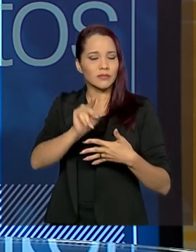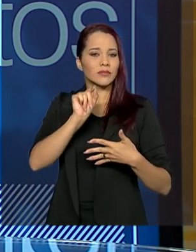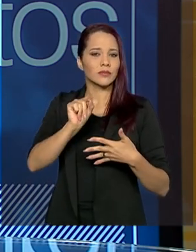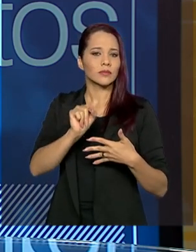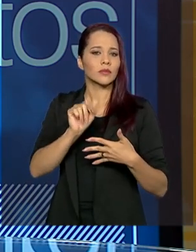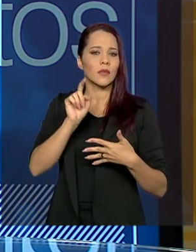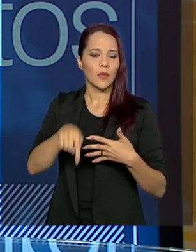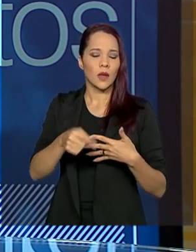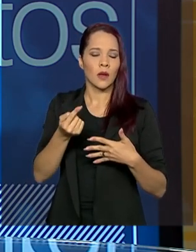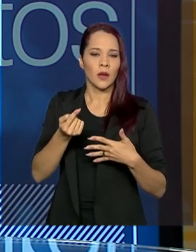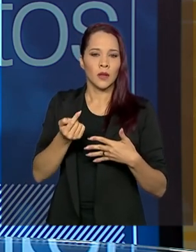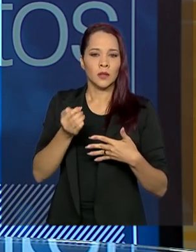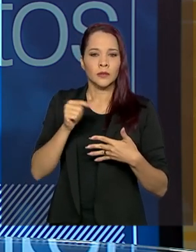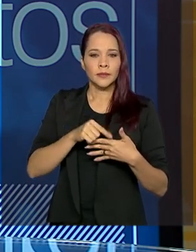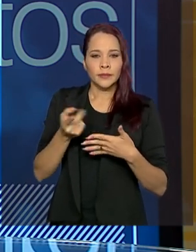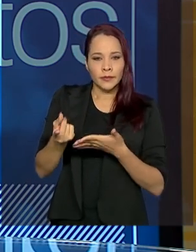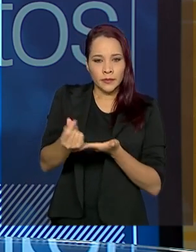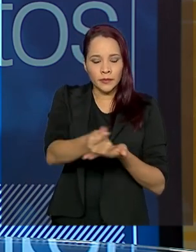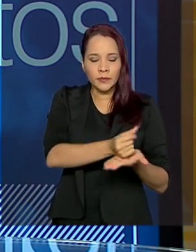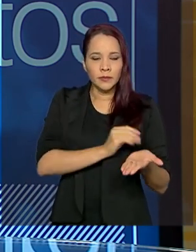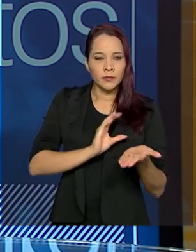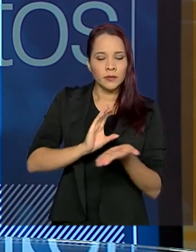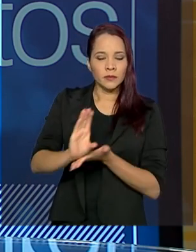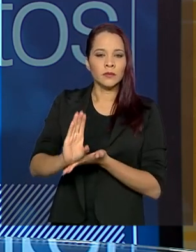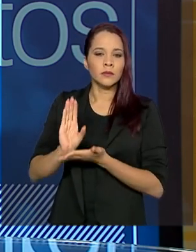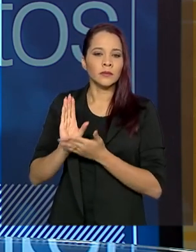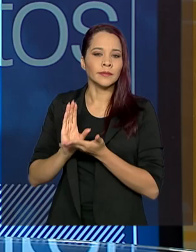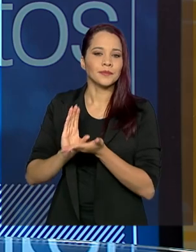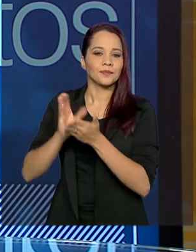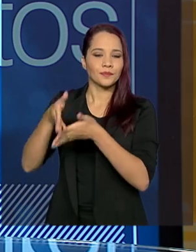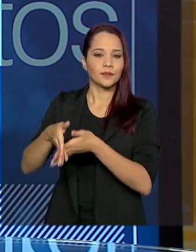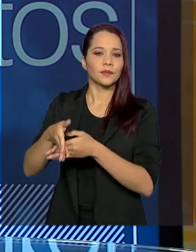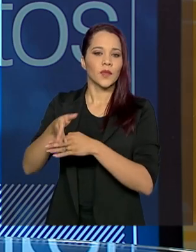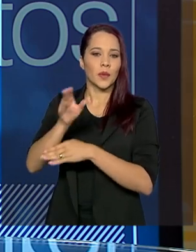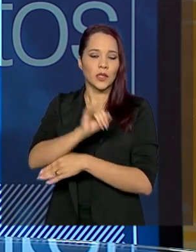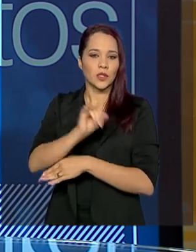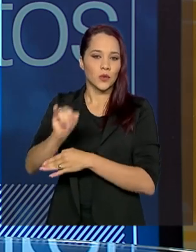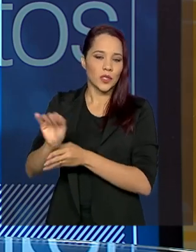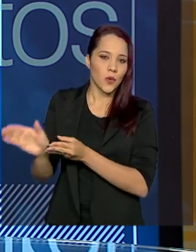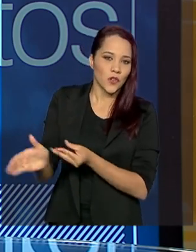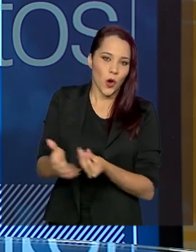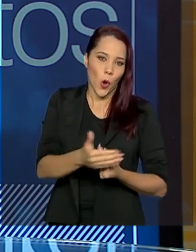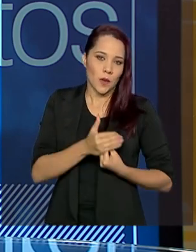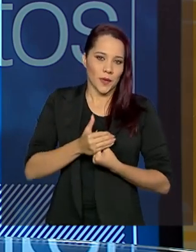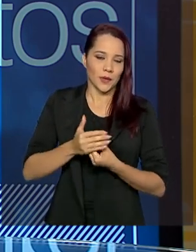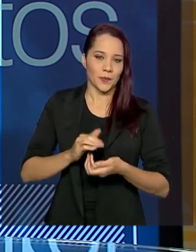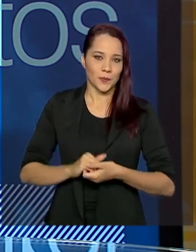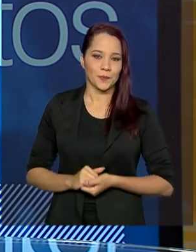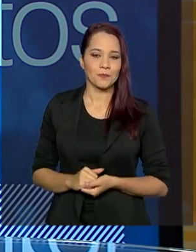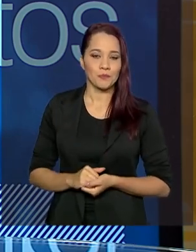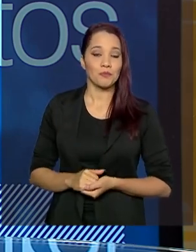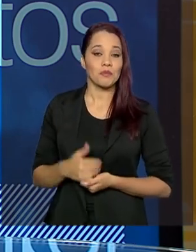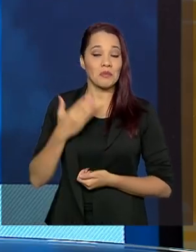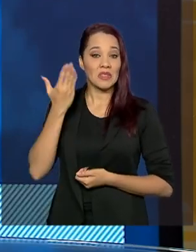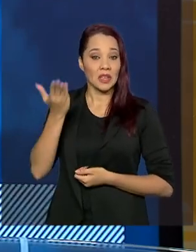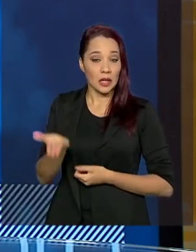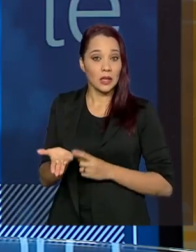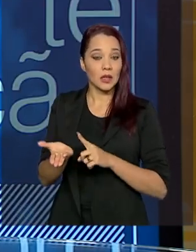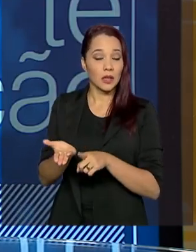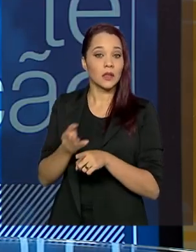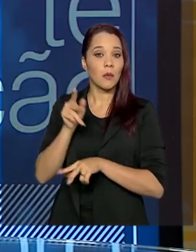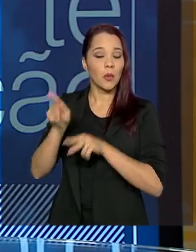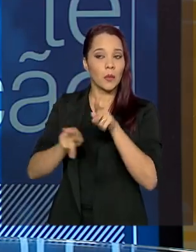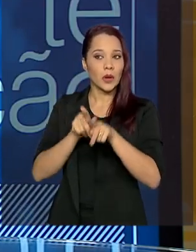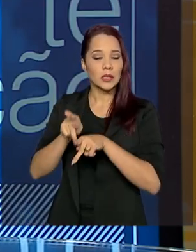foram recursos que foram destinados para as instituições de acolhimento, né? Que ali está, talvez, o